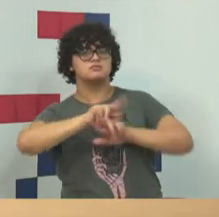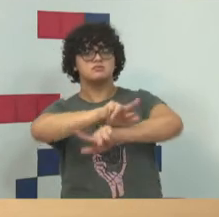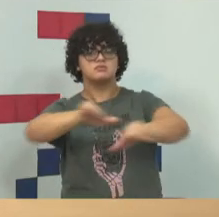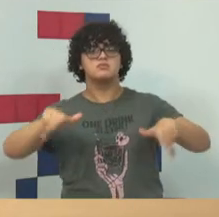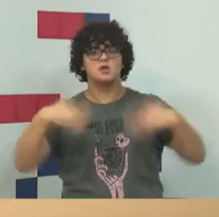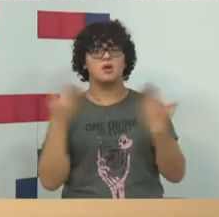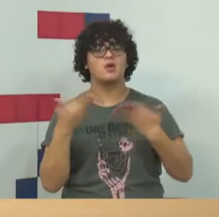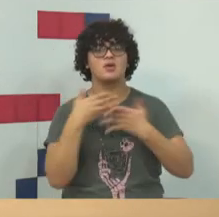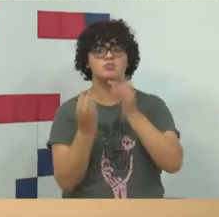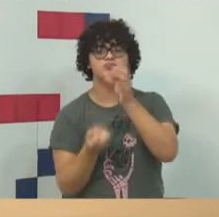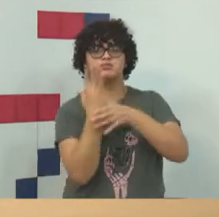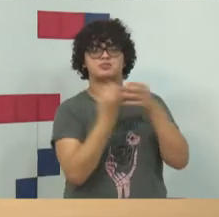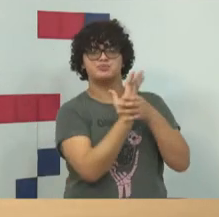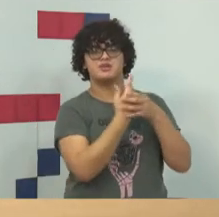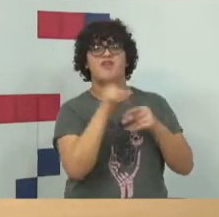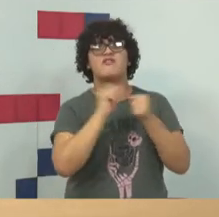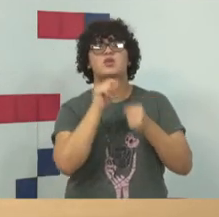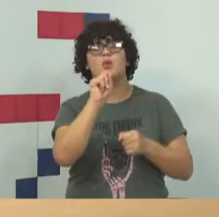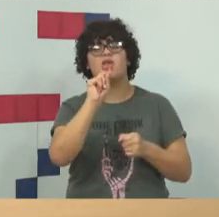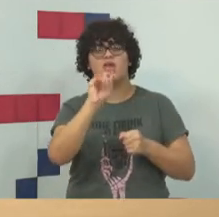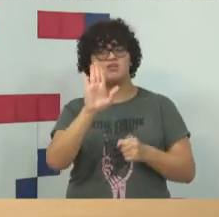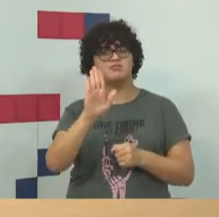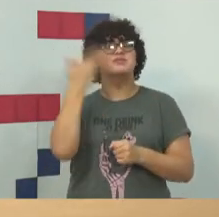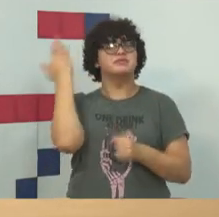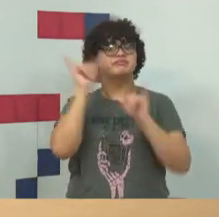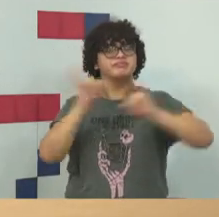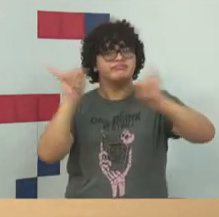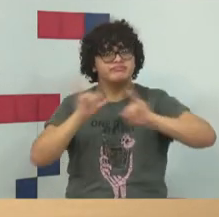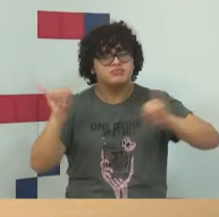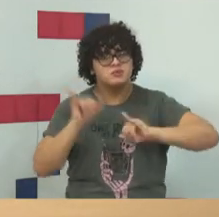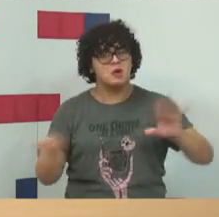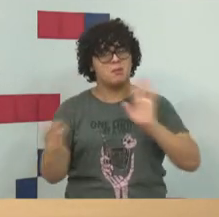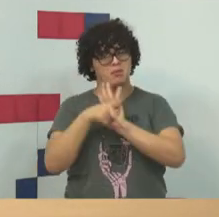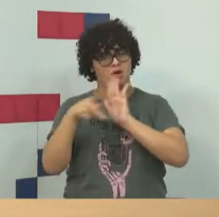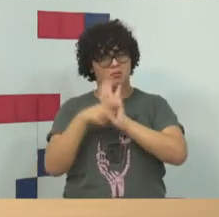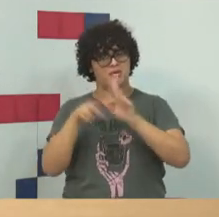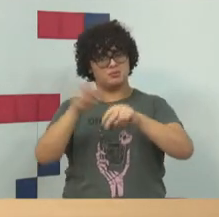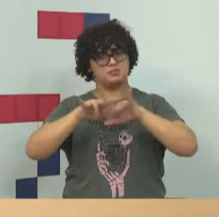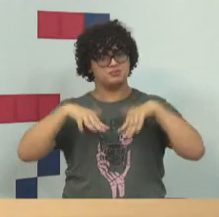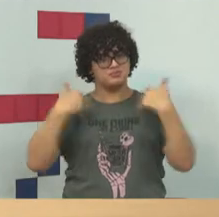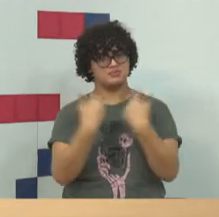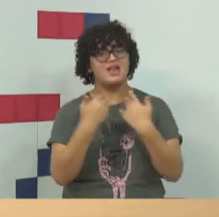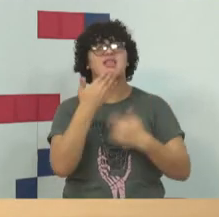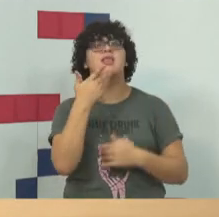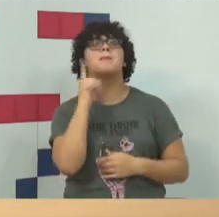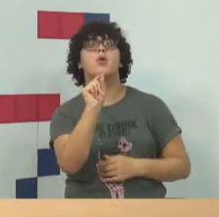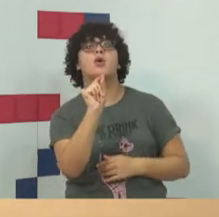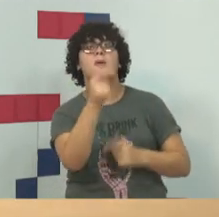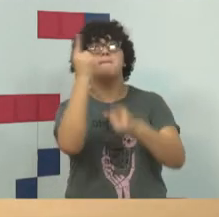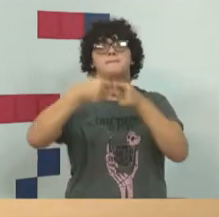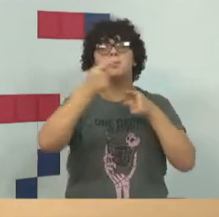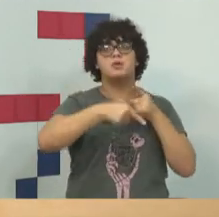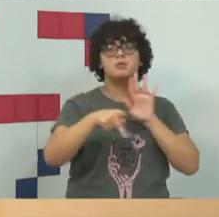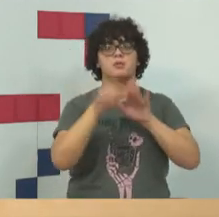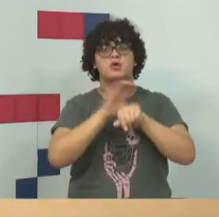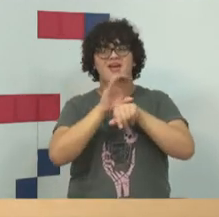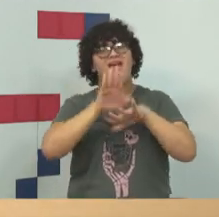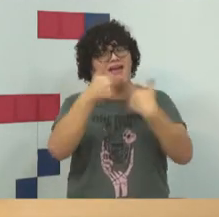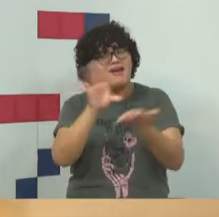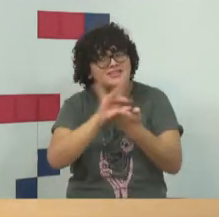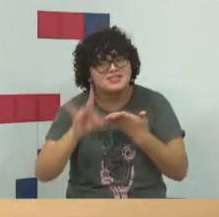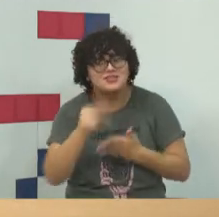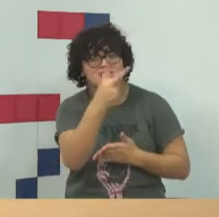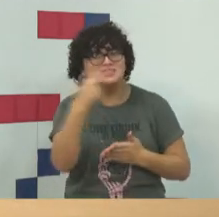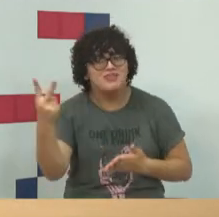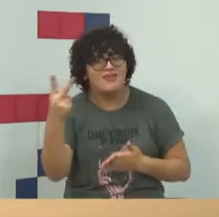legislativas criaram o crime de fake news. As assembleias dos estados criaram crimes estaduais, isso é proibido constitucionalmente, no artigo 22, inciso